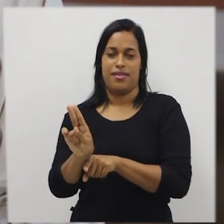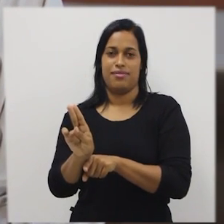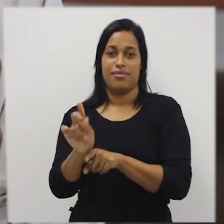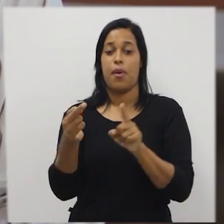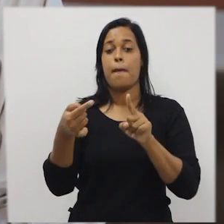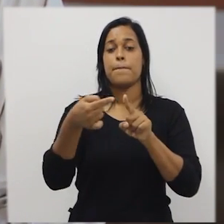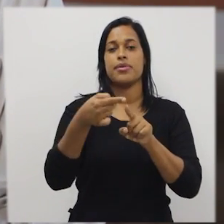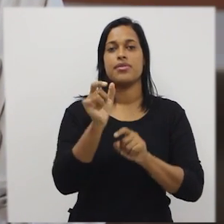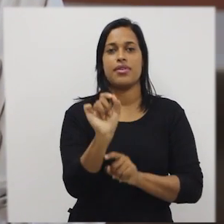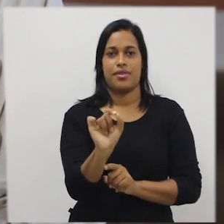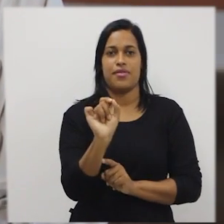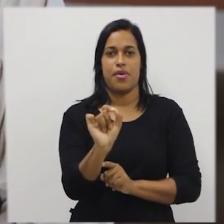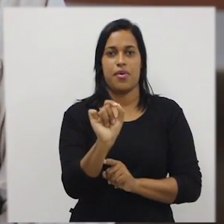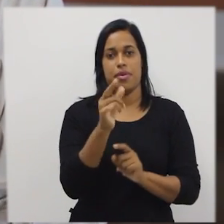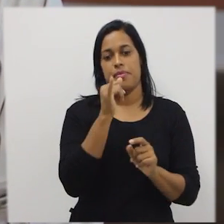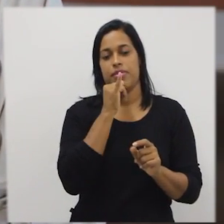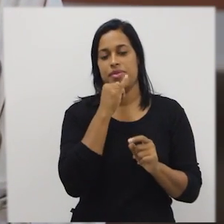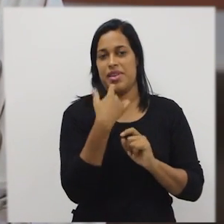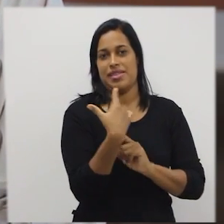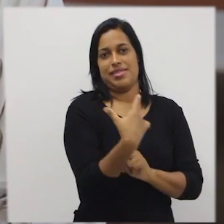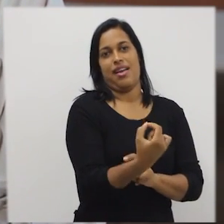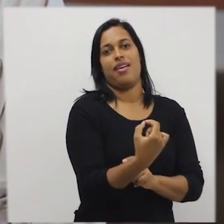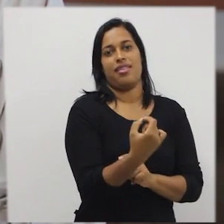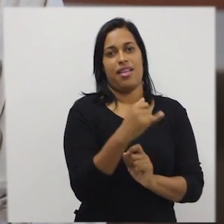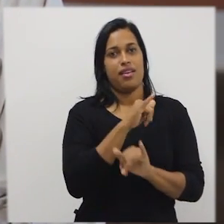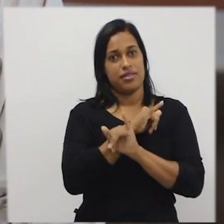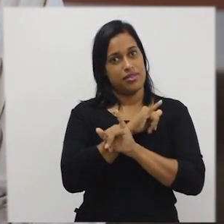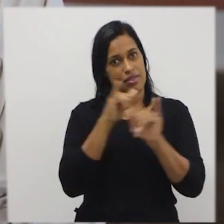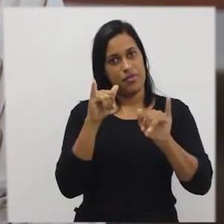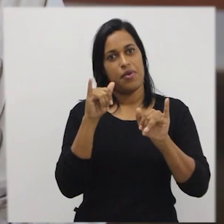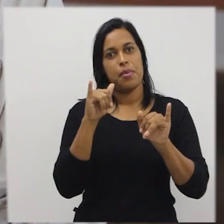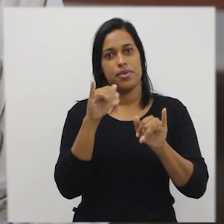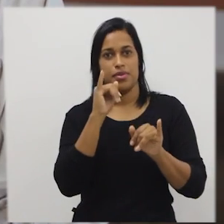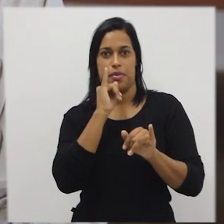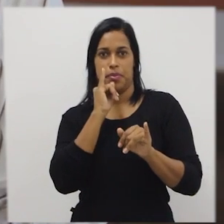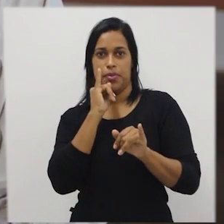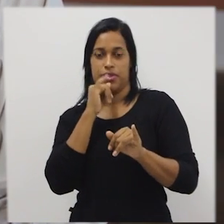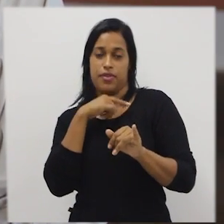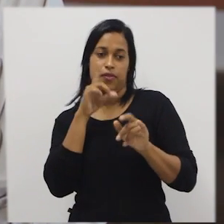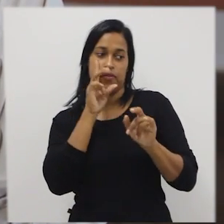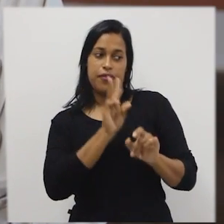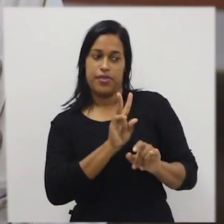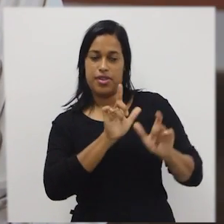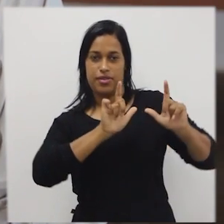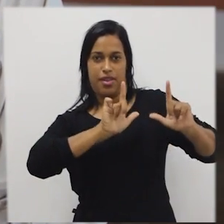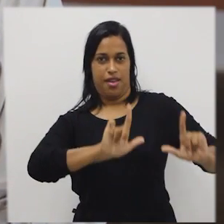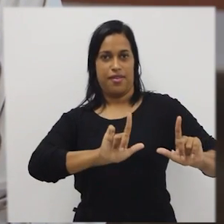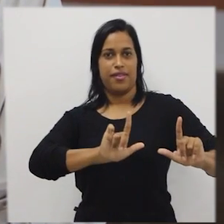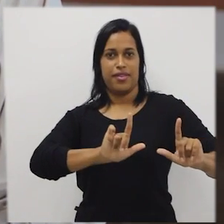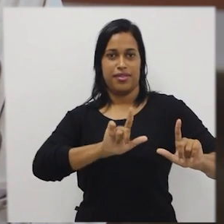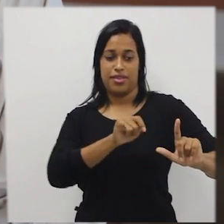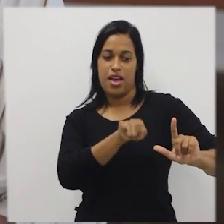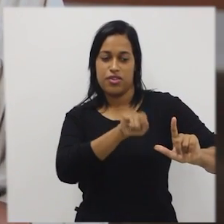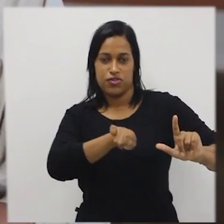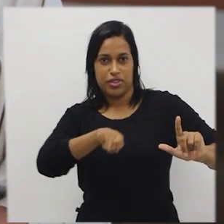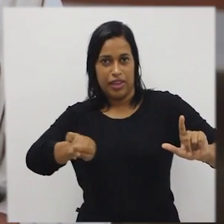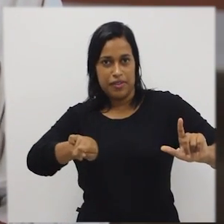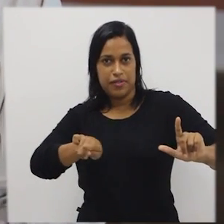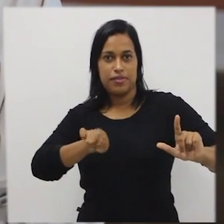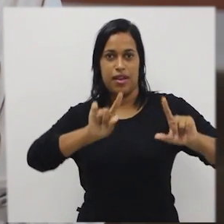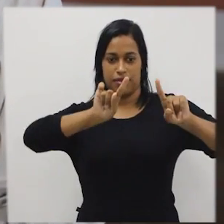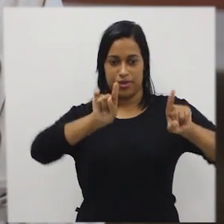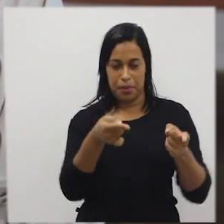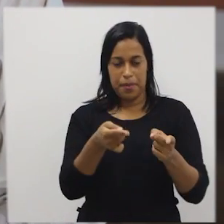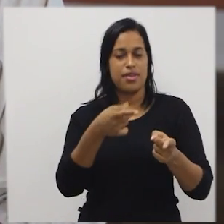objetivo desse comando é para saída de dados. Você vê aí o comando, a sintaxe dele é o comando escreva e entre